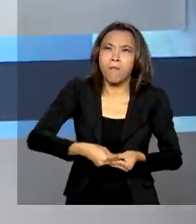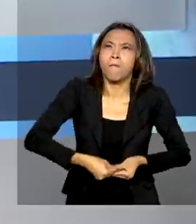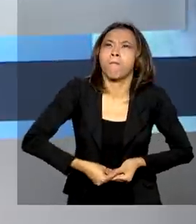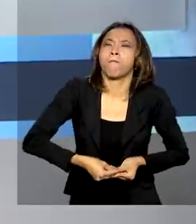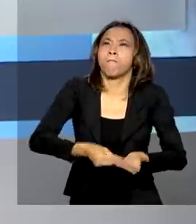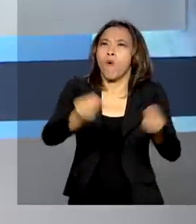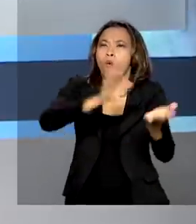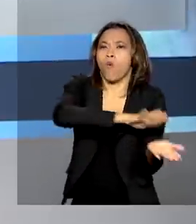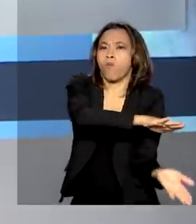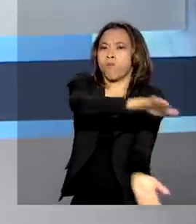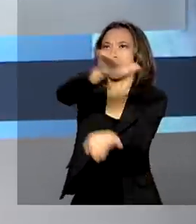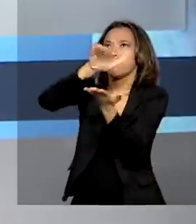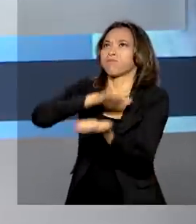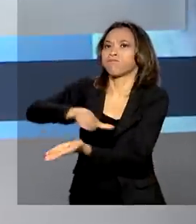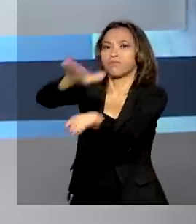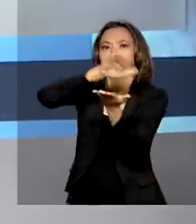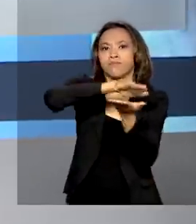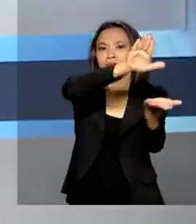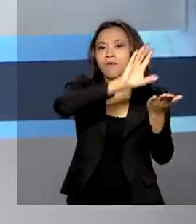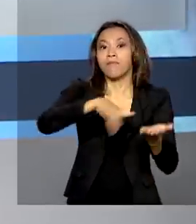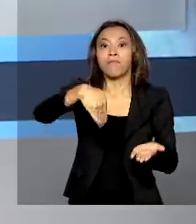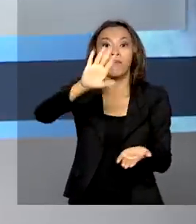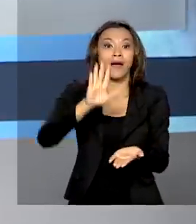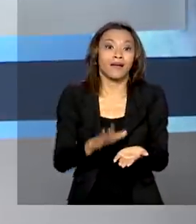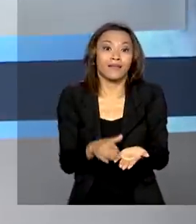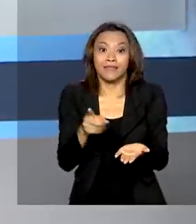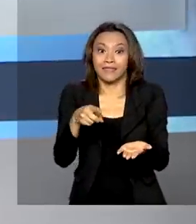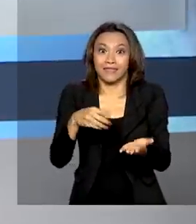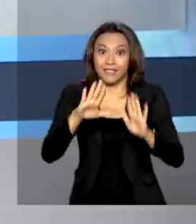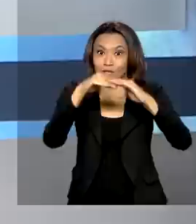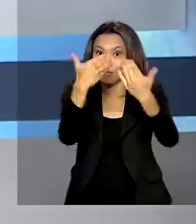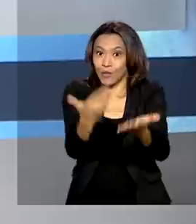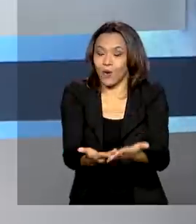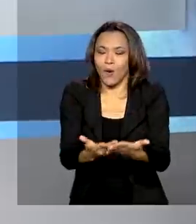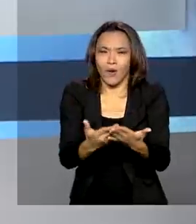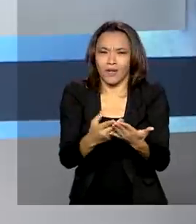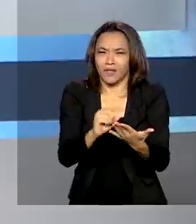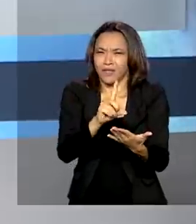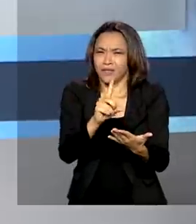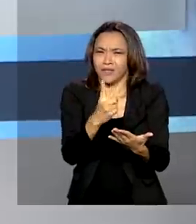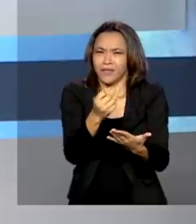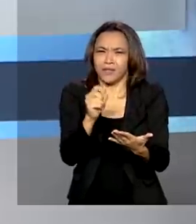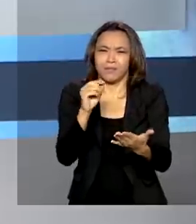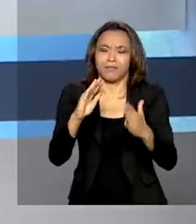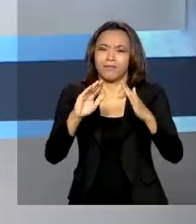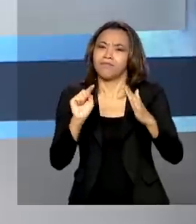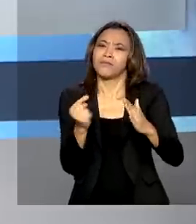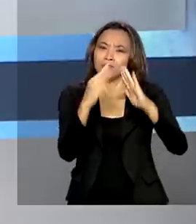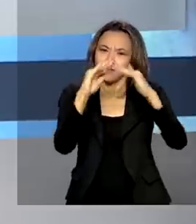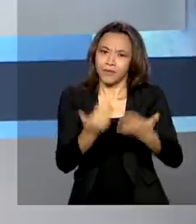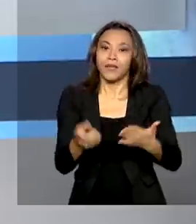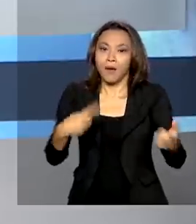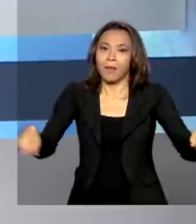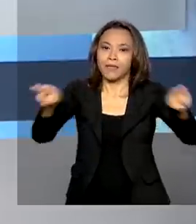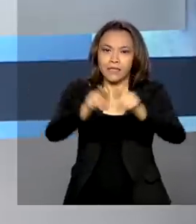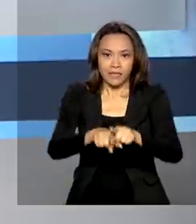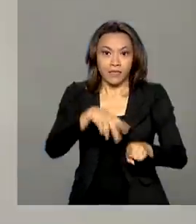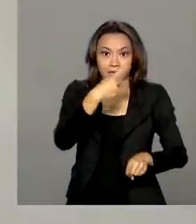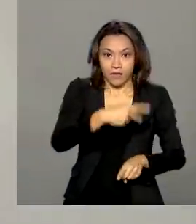mais de 56 mil escolas públicas que existem no Brasil. Uma parceria do Ministério da Educação com os Correios.